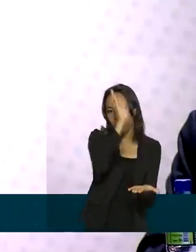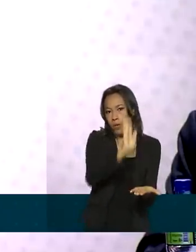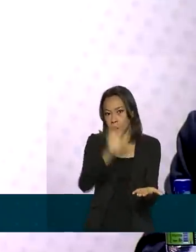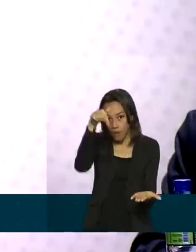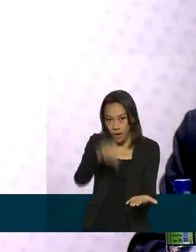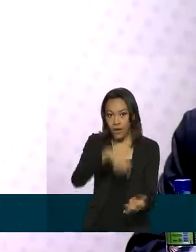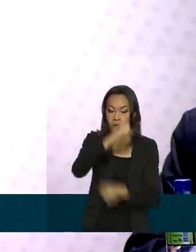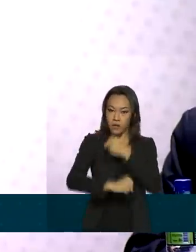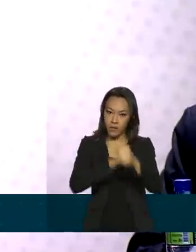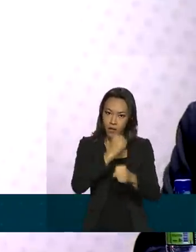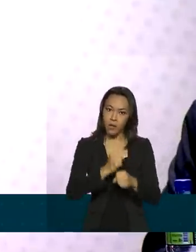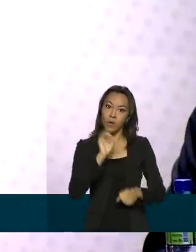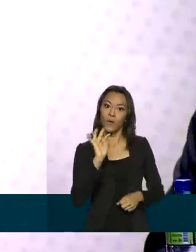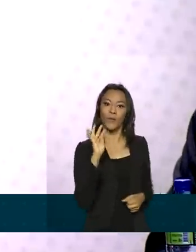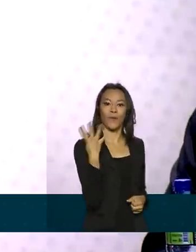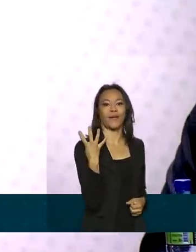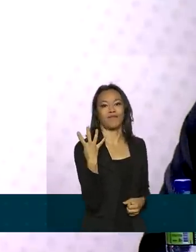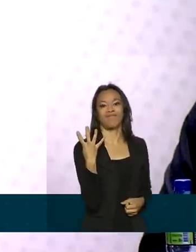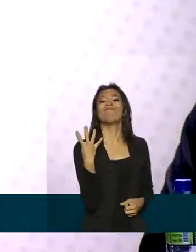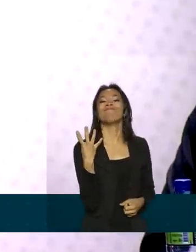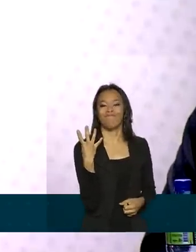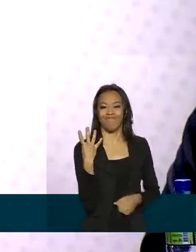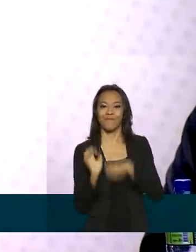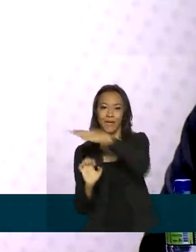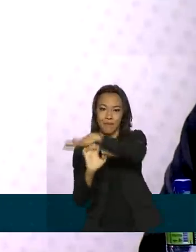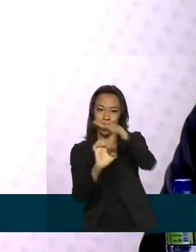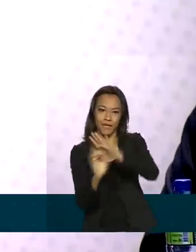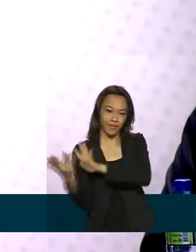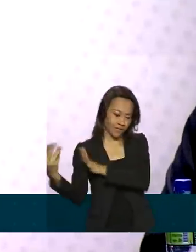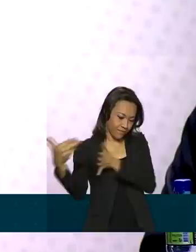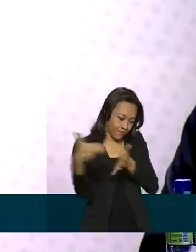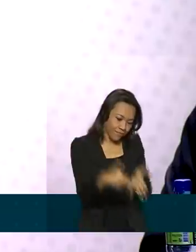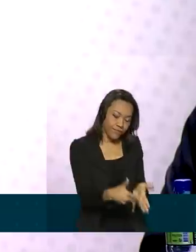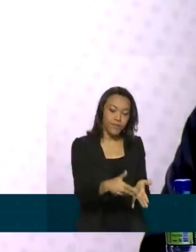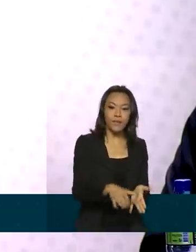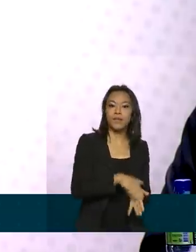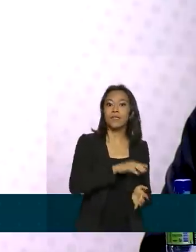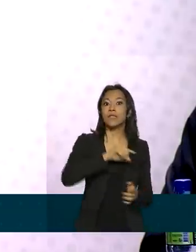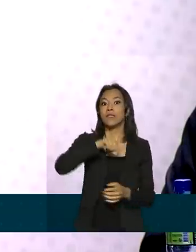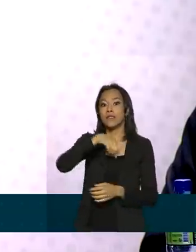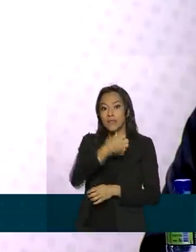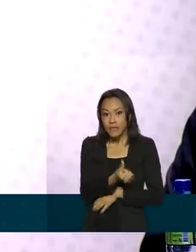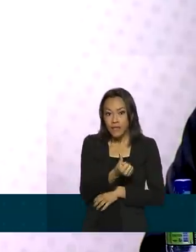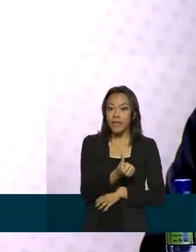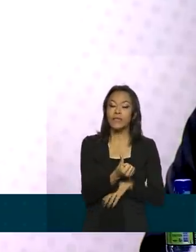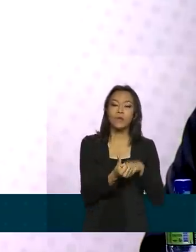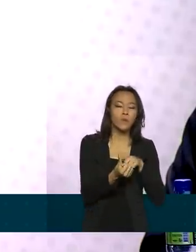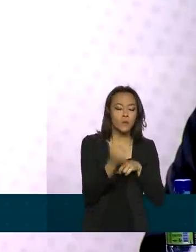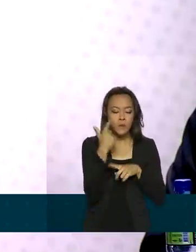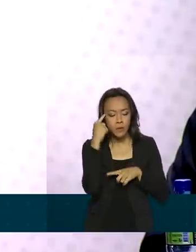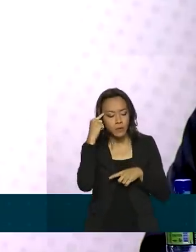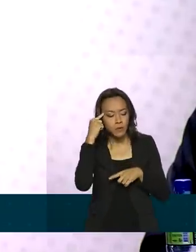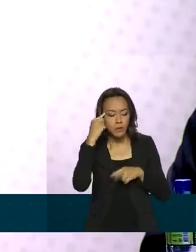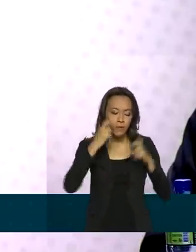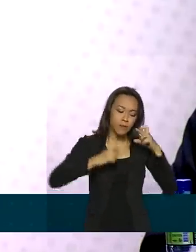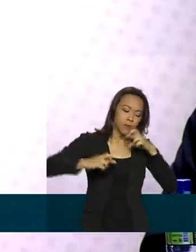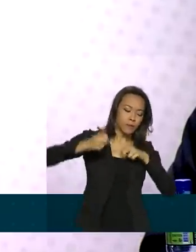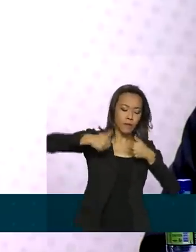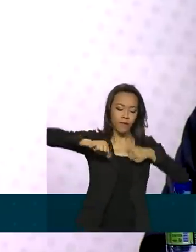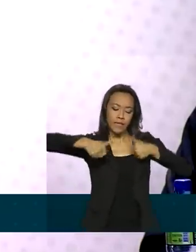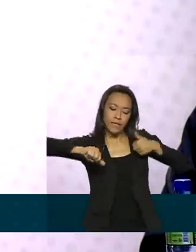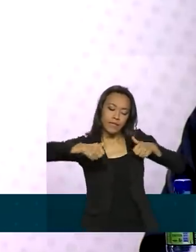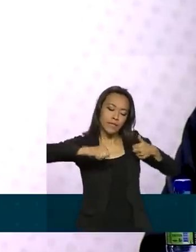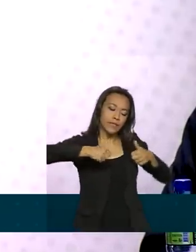estabeleceram 4 empresas, algumas em fase de estabelecimento e 6 em sondagem para se estabelecer